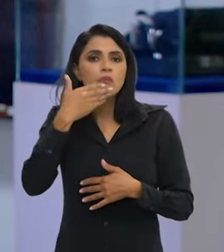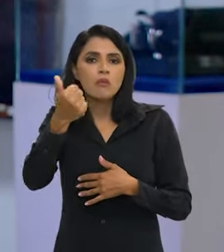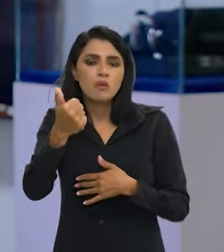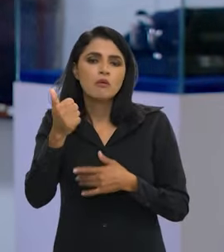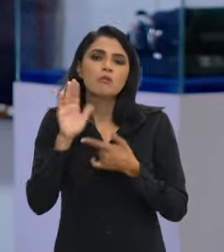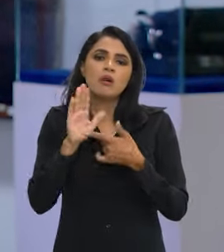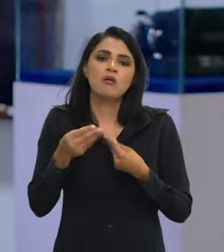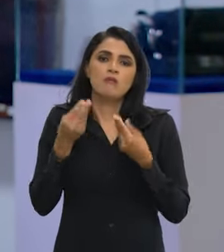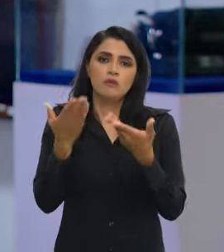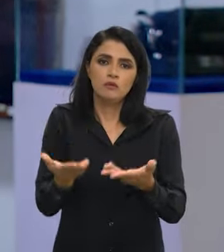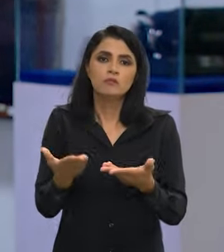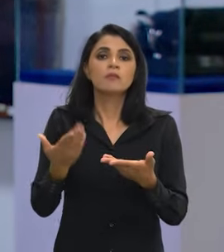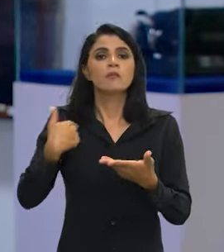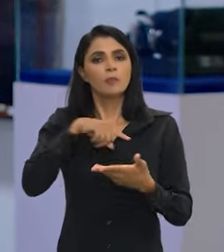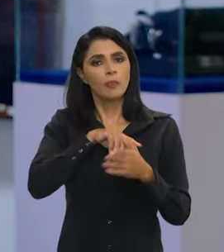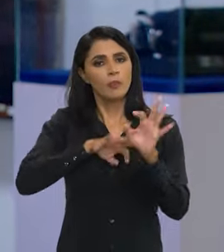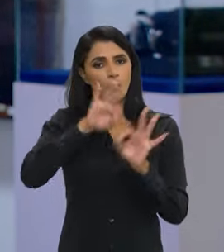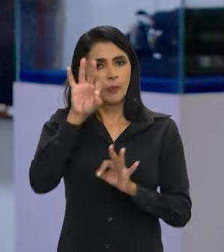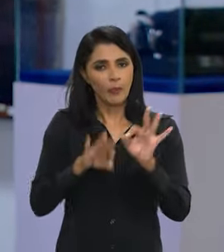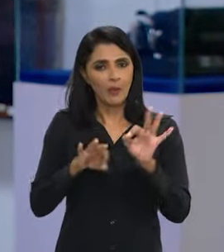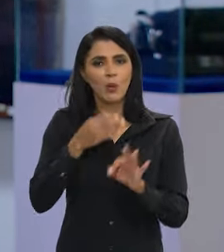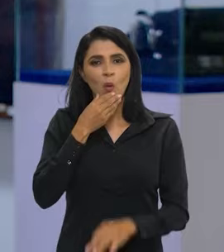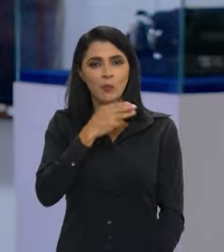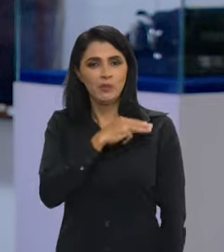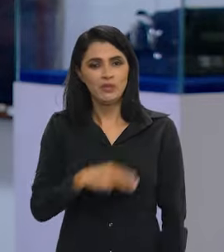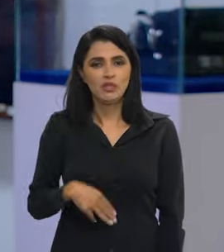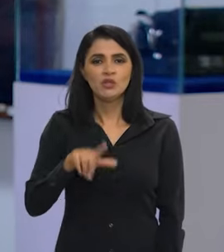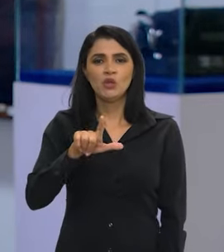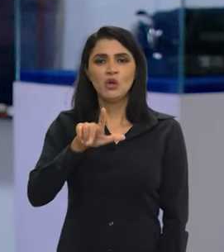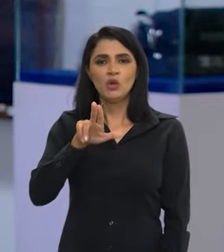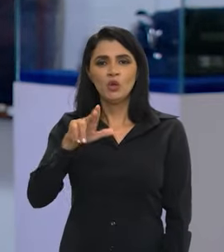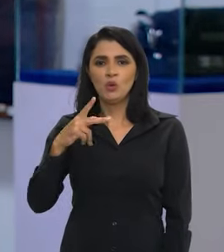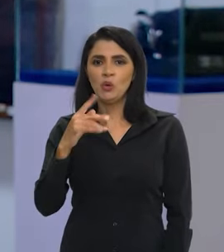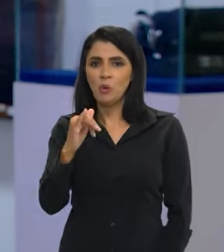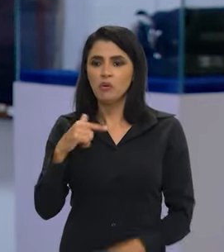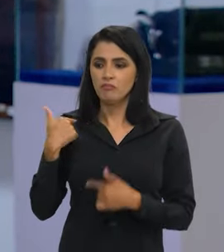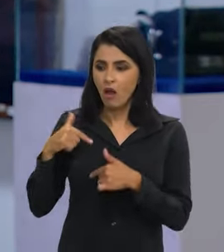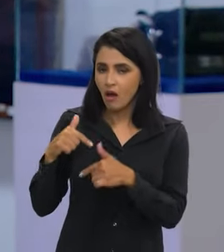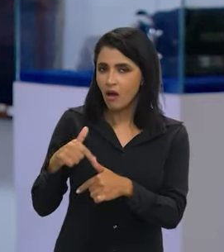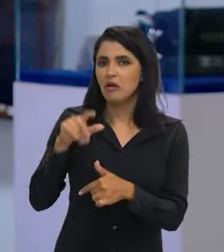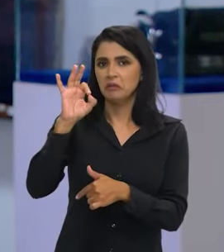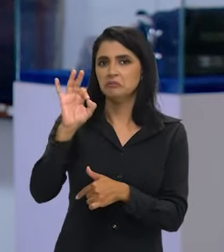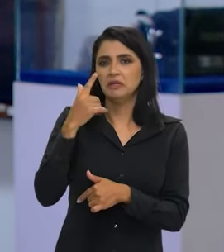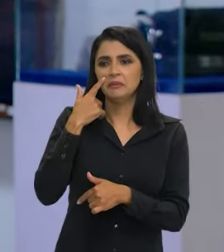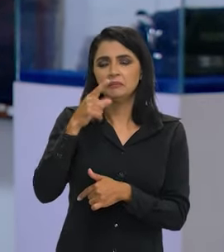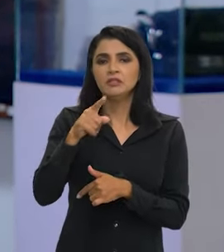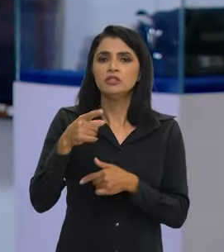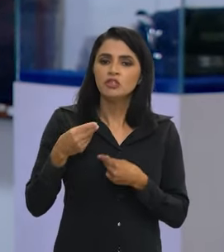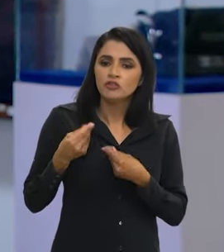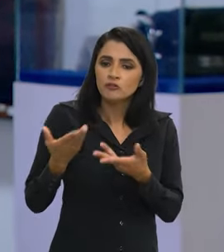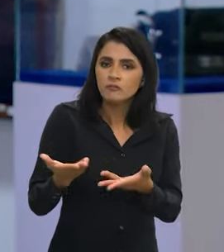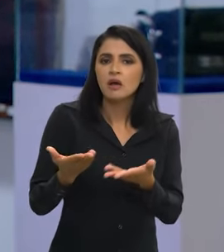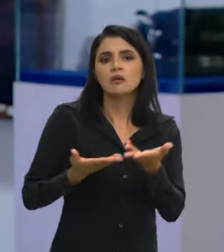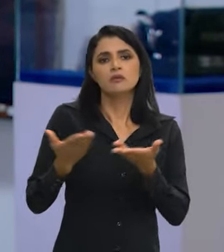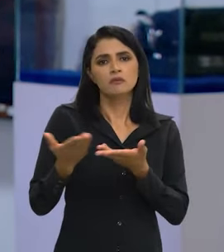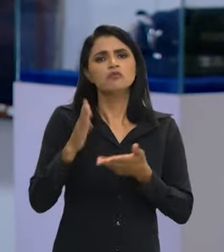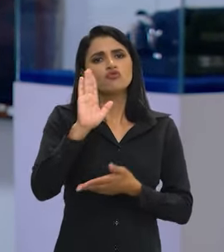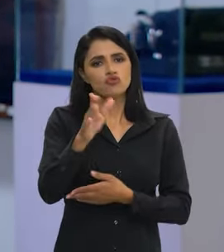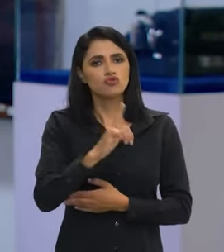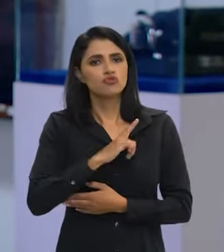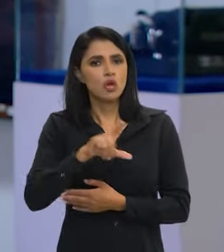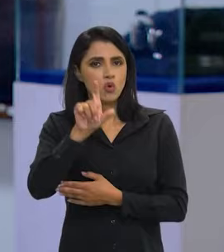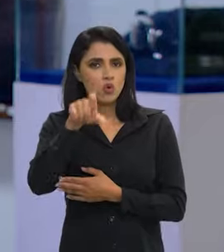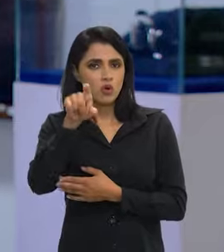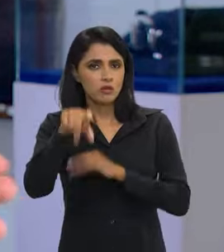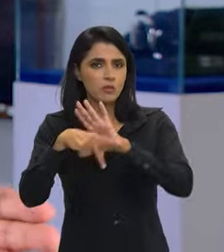do que nós temos de melhor. Então, nós estamos bolando isso. O ministro Lupe é bastante inventivo, bastante ativo, para que a possa